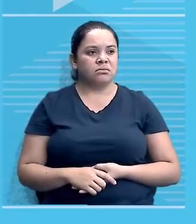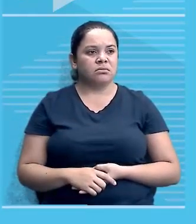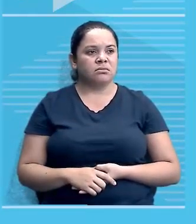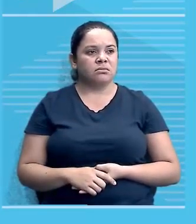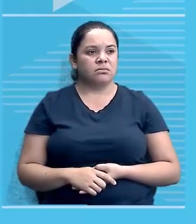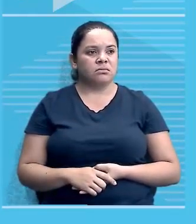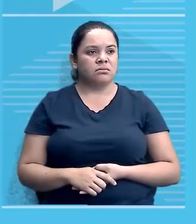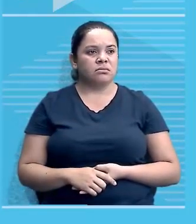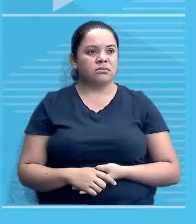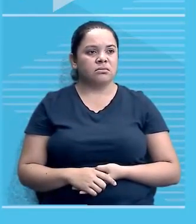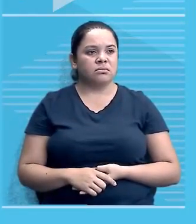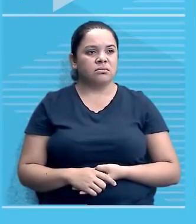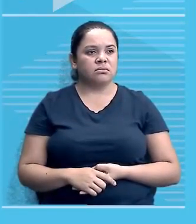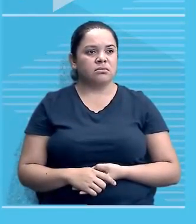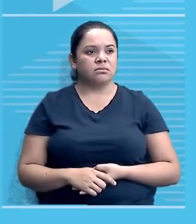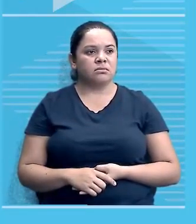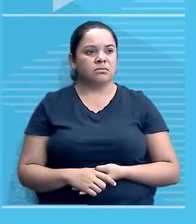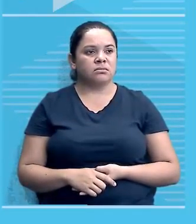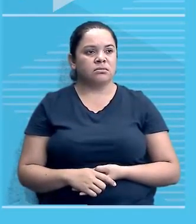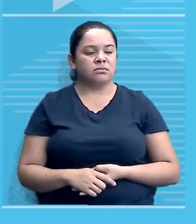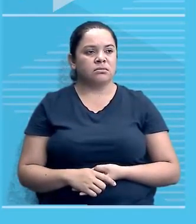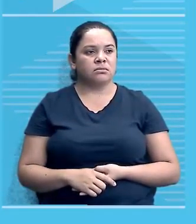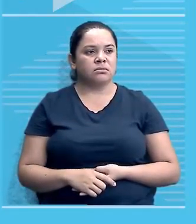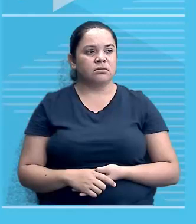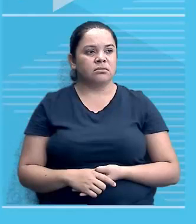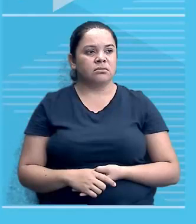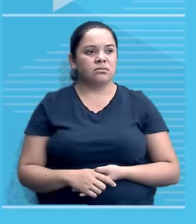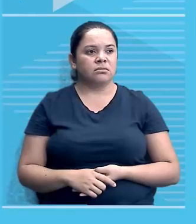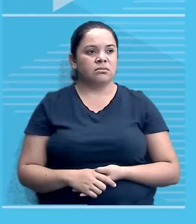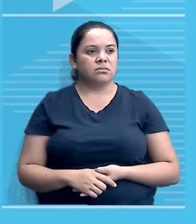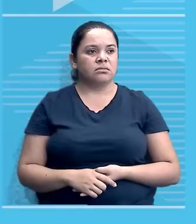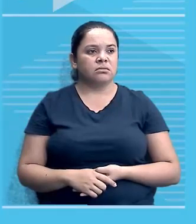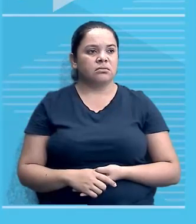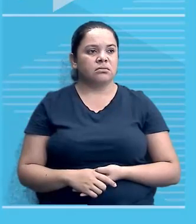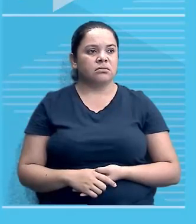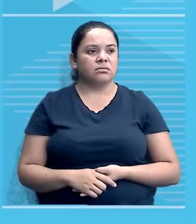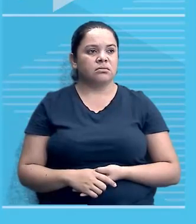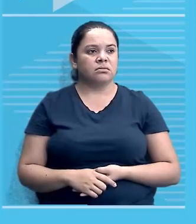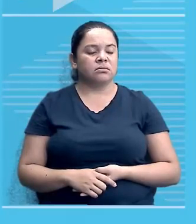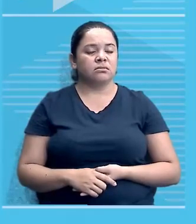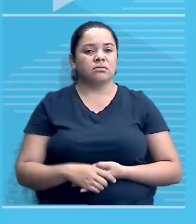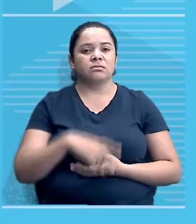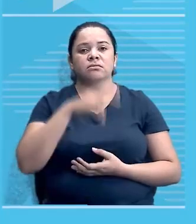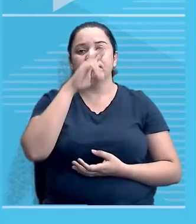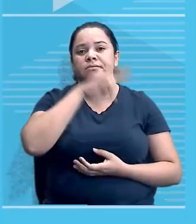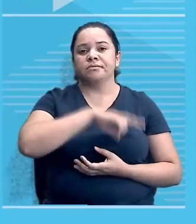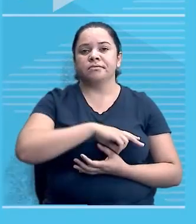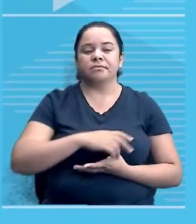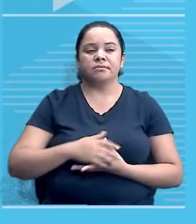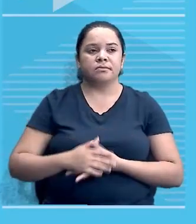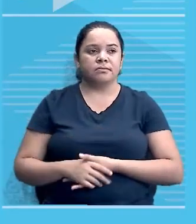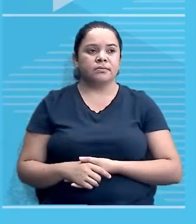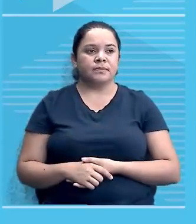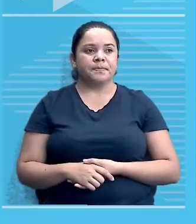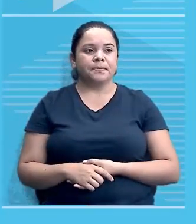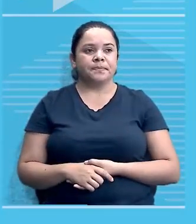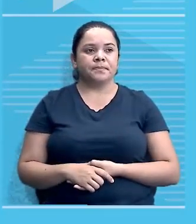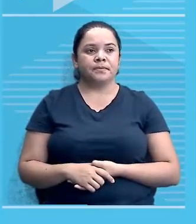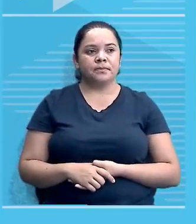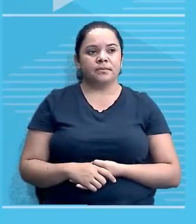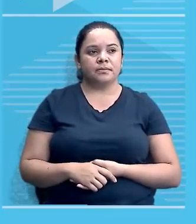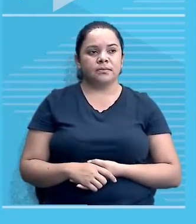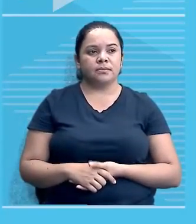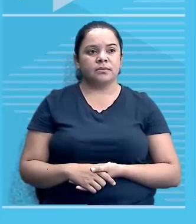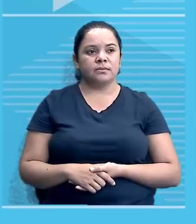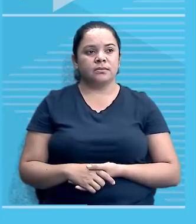na tentativa de estabelecer o que eles acreditavam serem estados ideais, esses revolucionários muitas